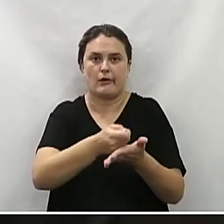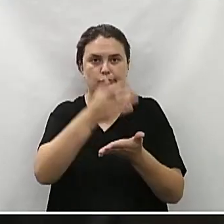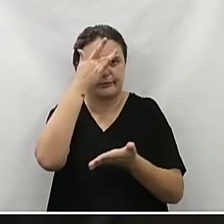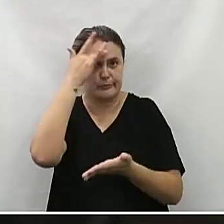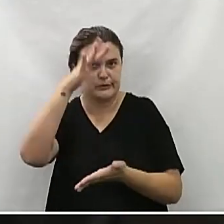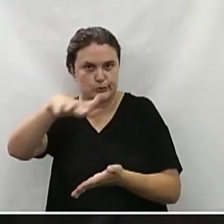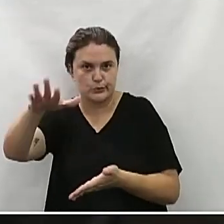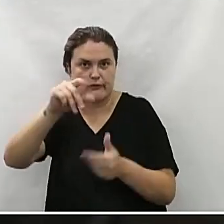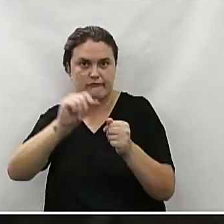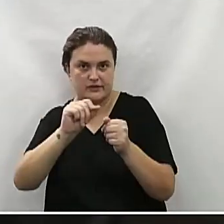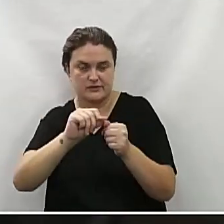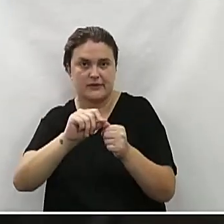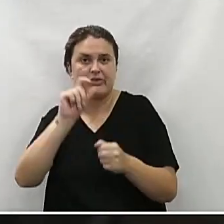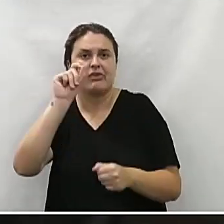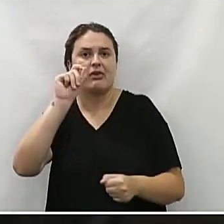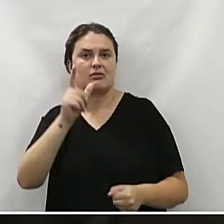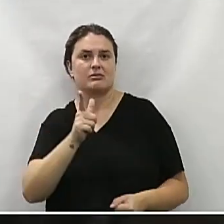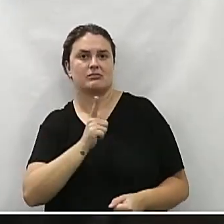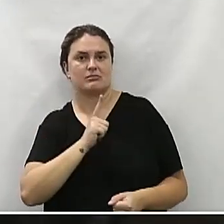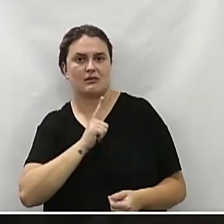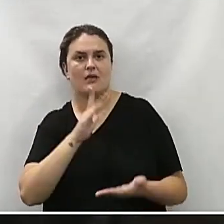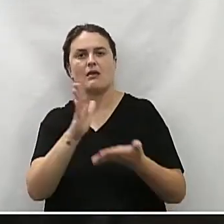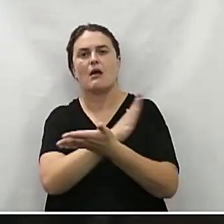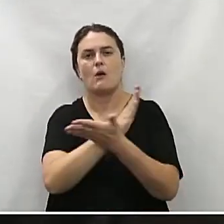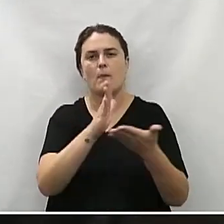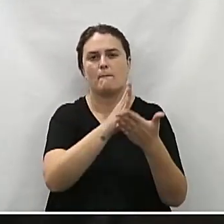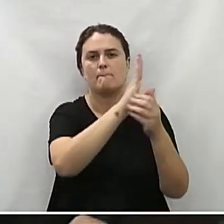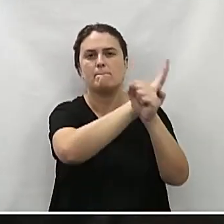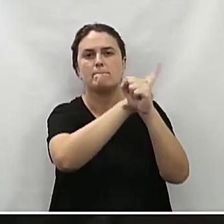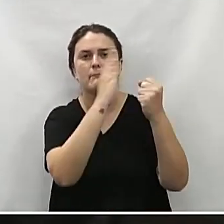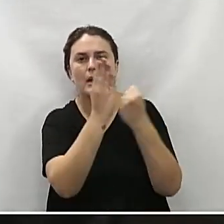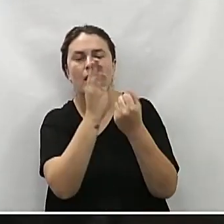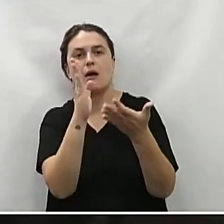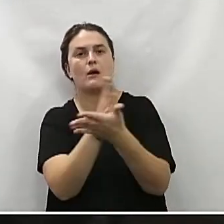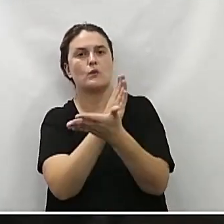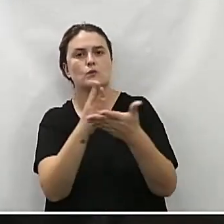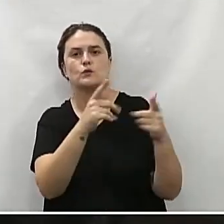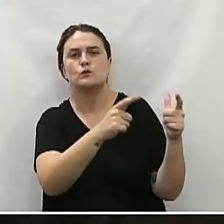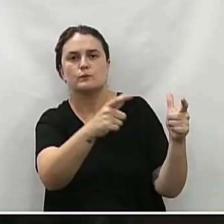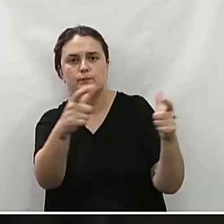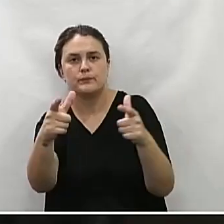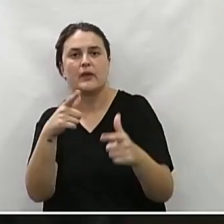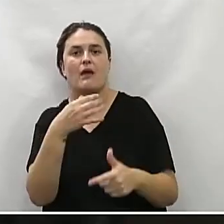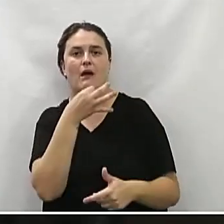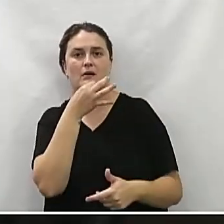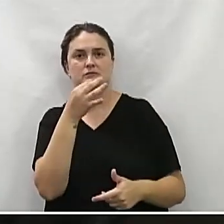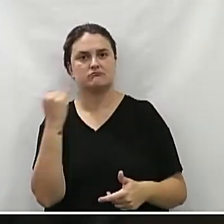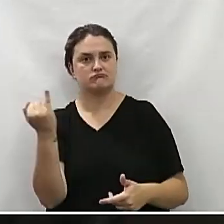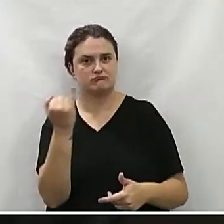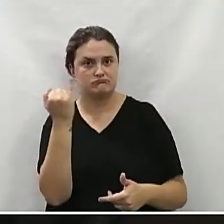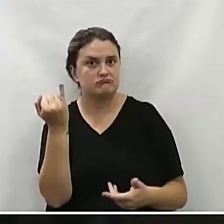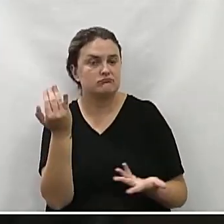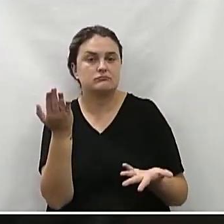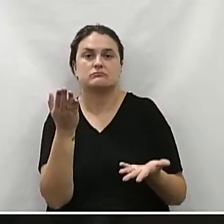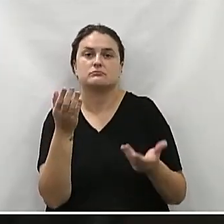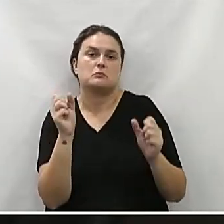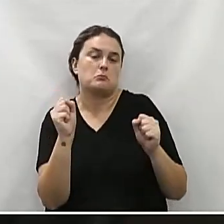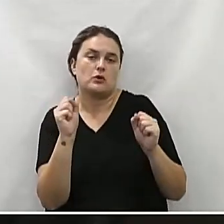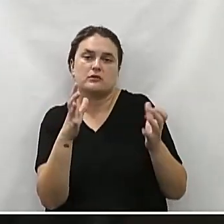moradores fazerem assim. Quem tiver algum bairro, alguma localidade que se ache interessante encaixar nesse programa,